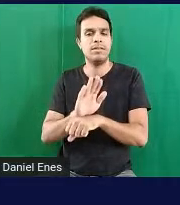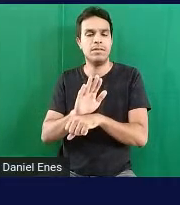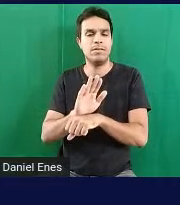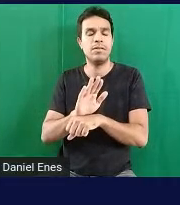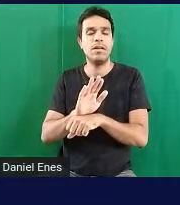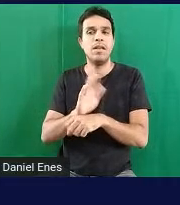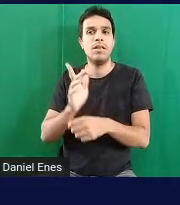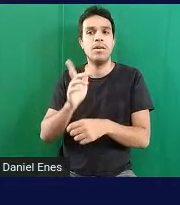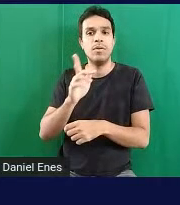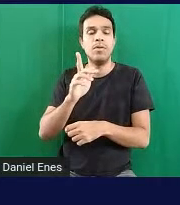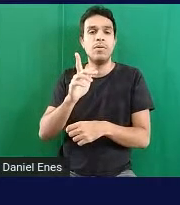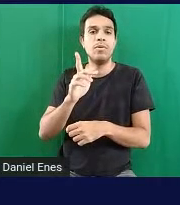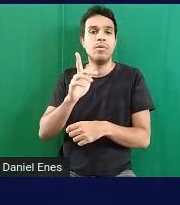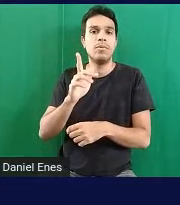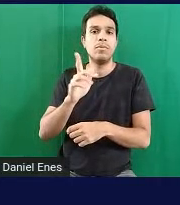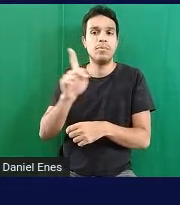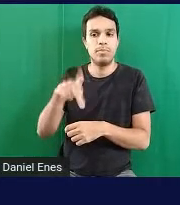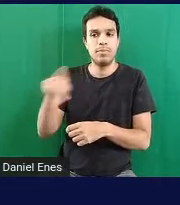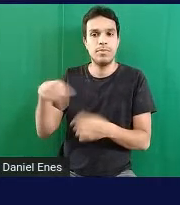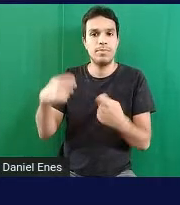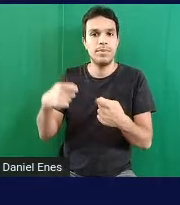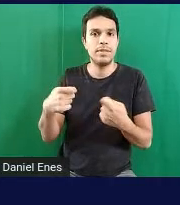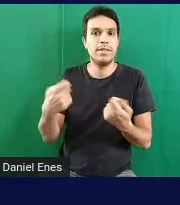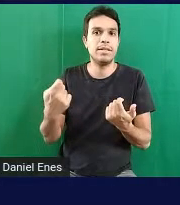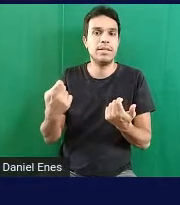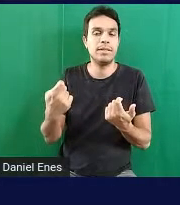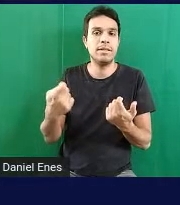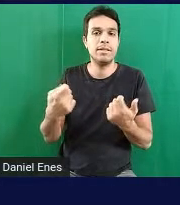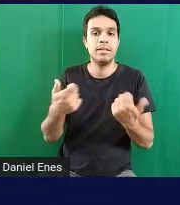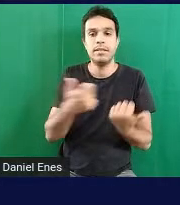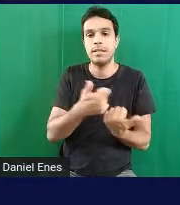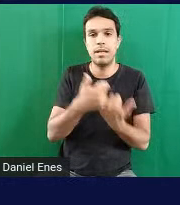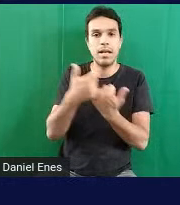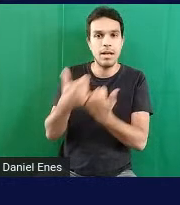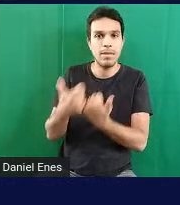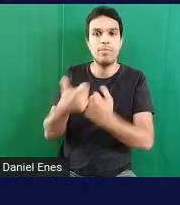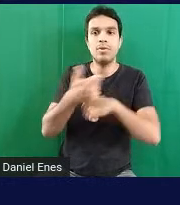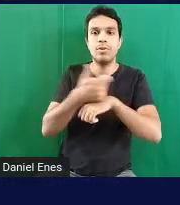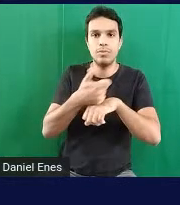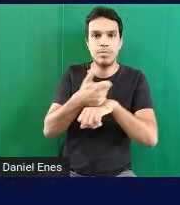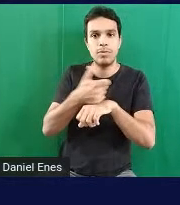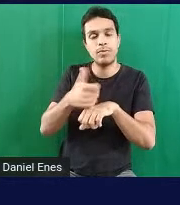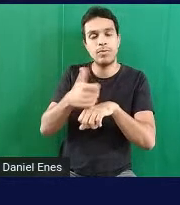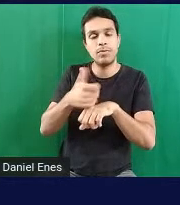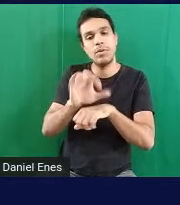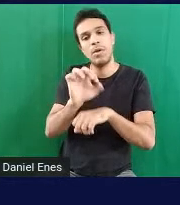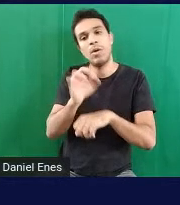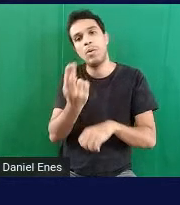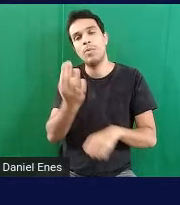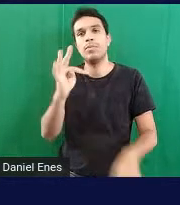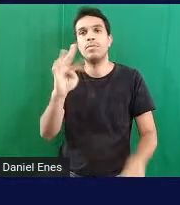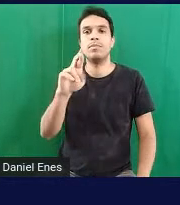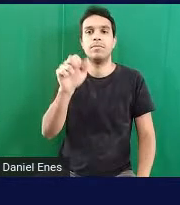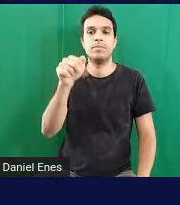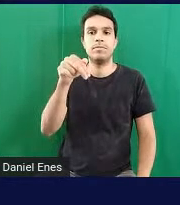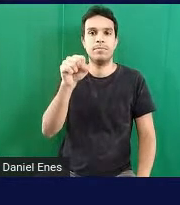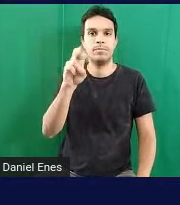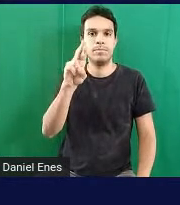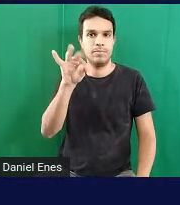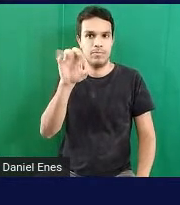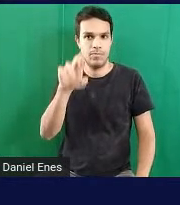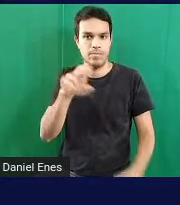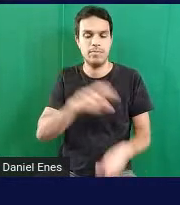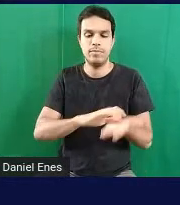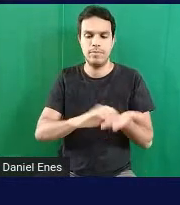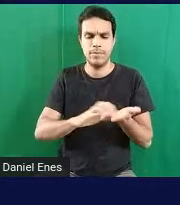profissional com formação em educação especial para fazer isso ou do transcritor braile então eu queria chamar a atenção aqui que é possível